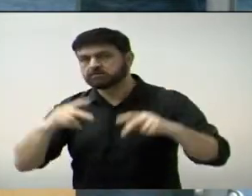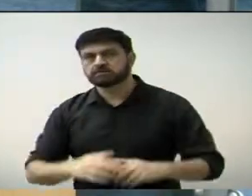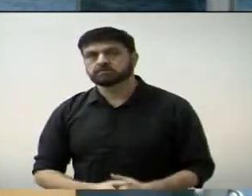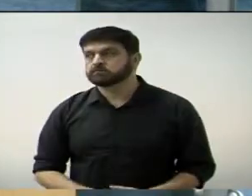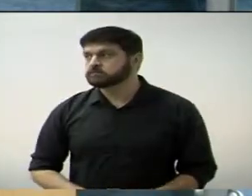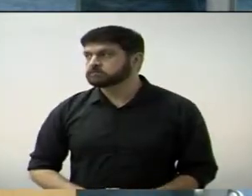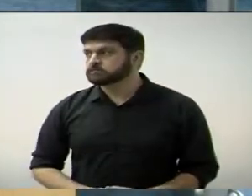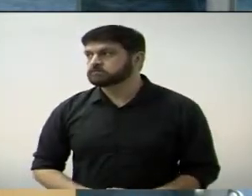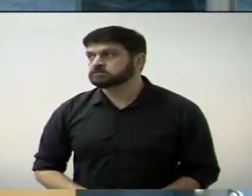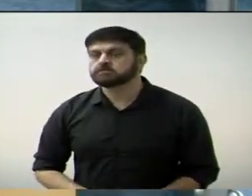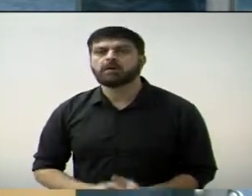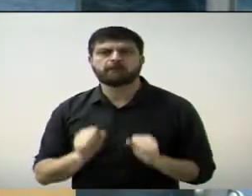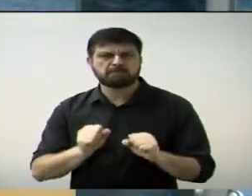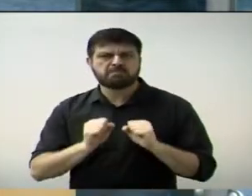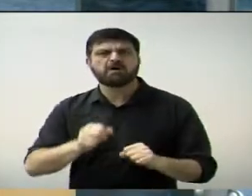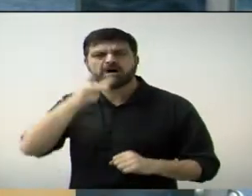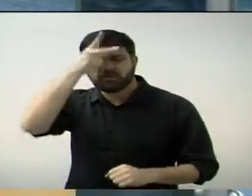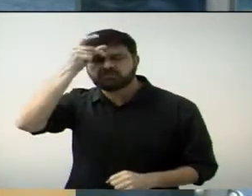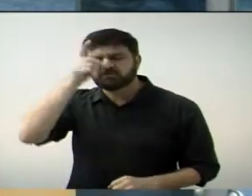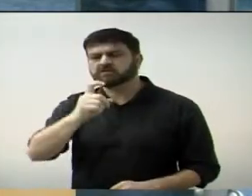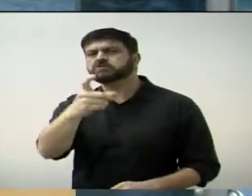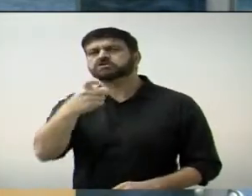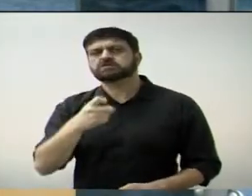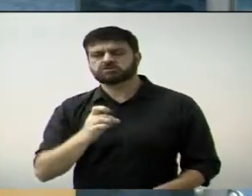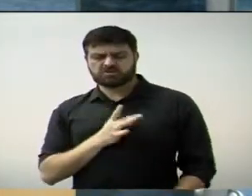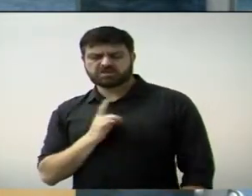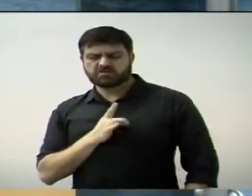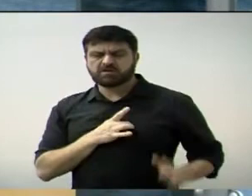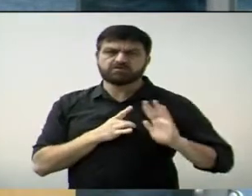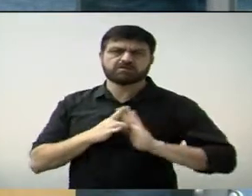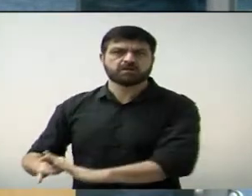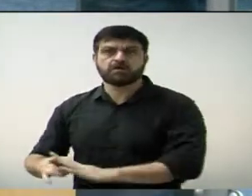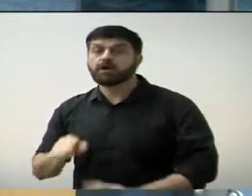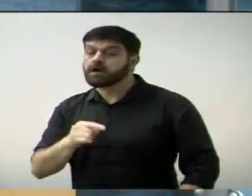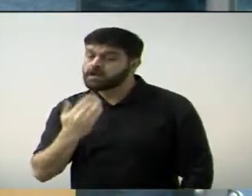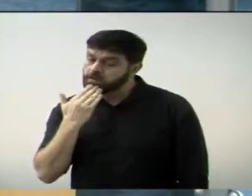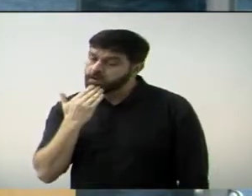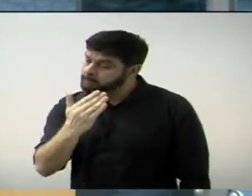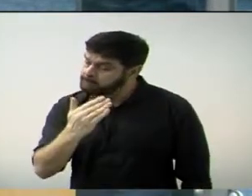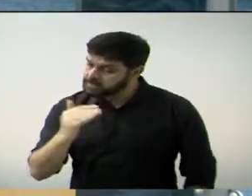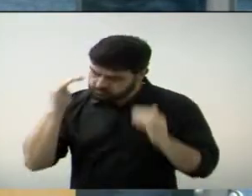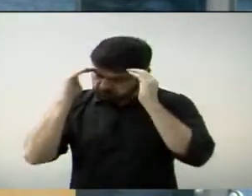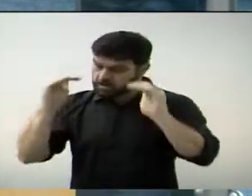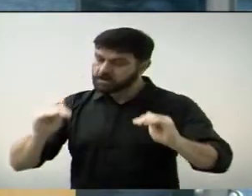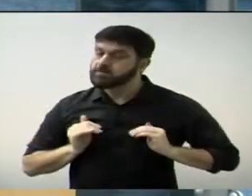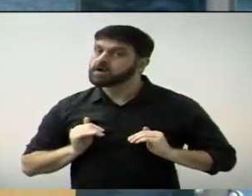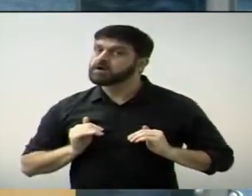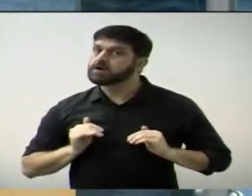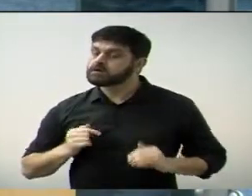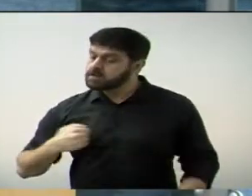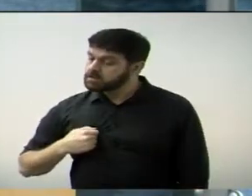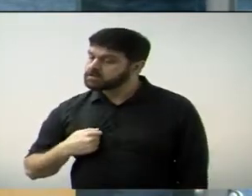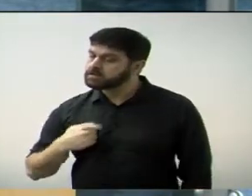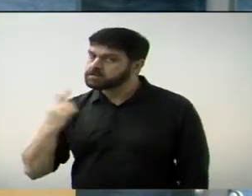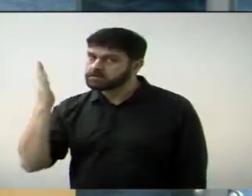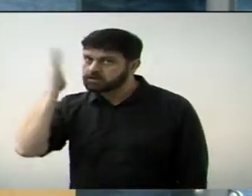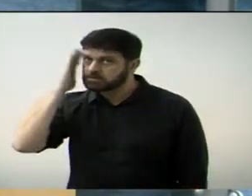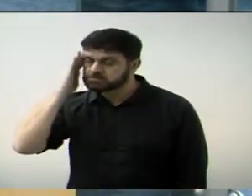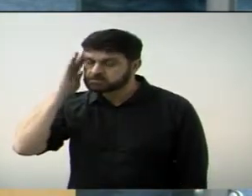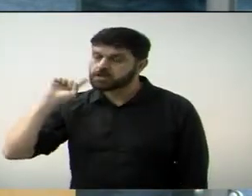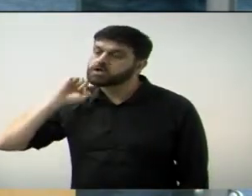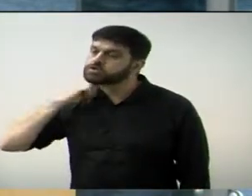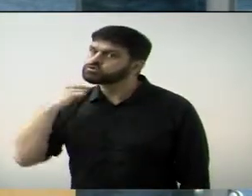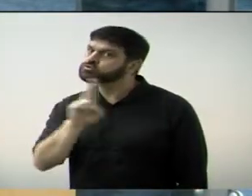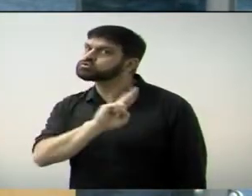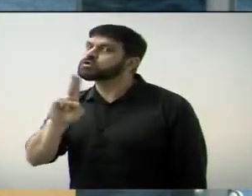O que você quiser. Eu só peço para você o seu respeito, porque você tem muito mais para me falar de você do que